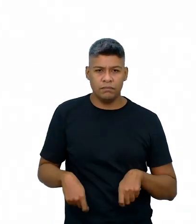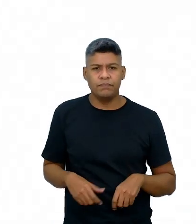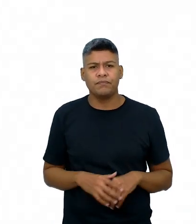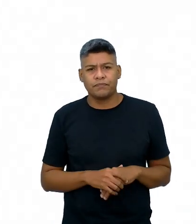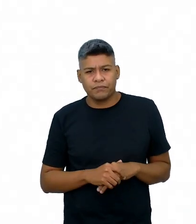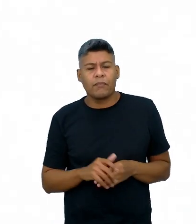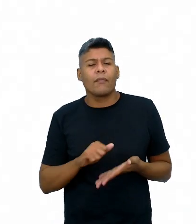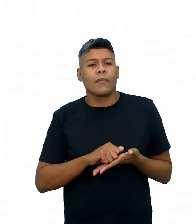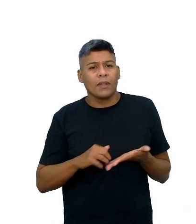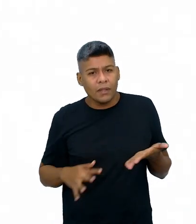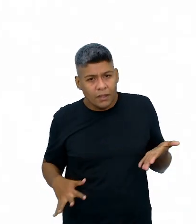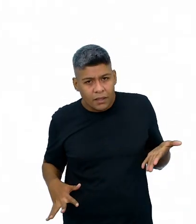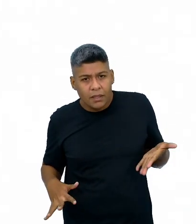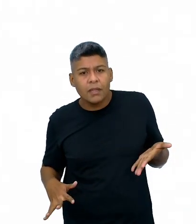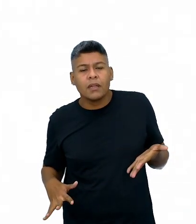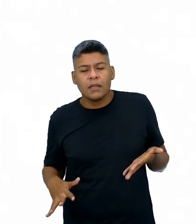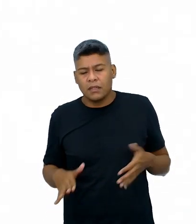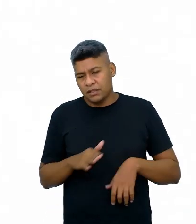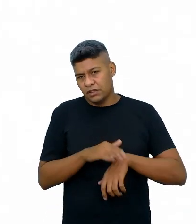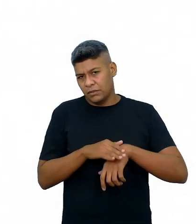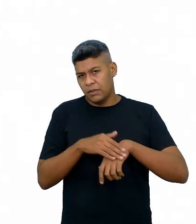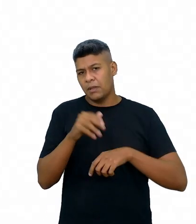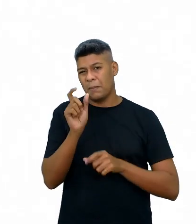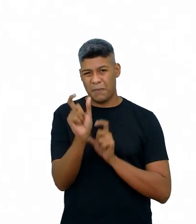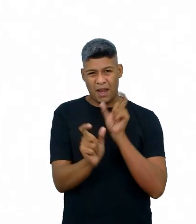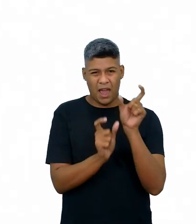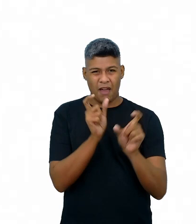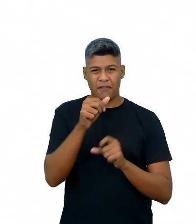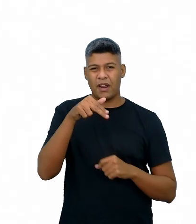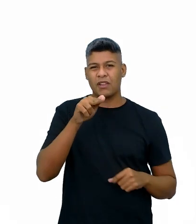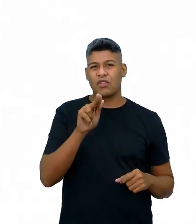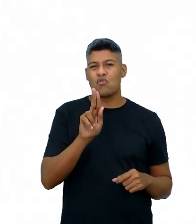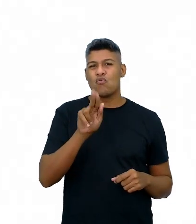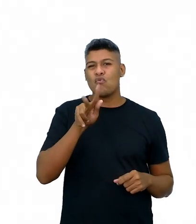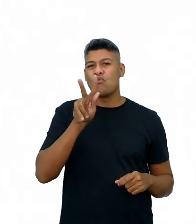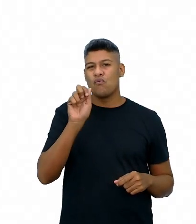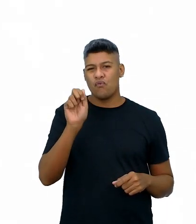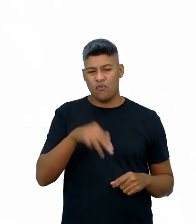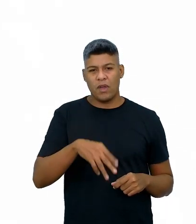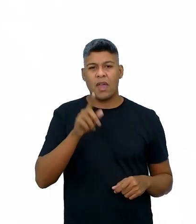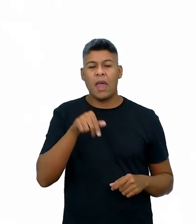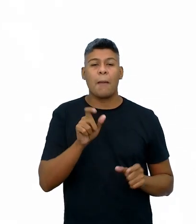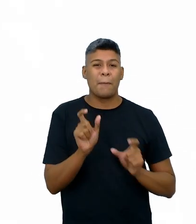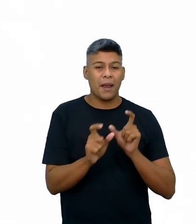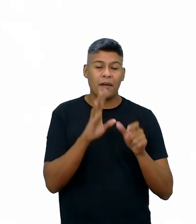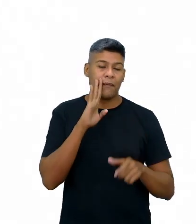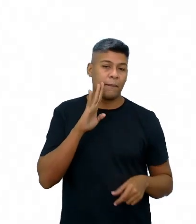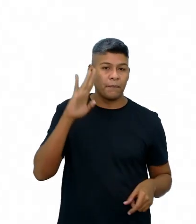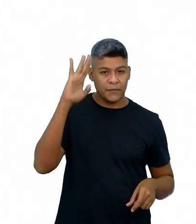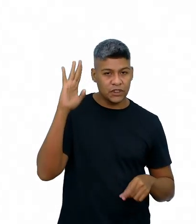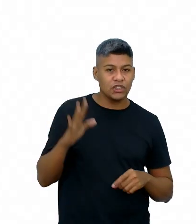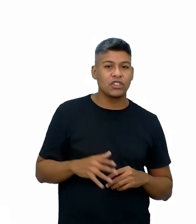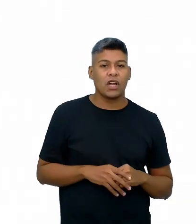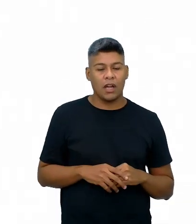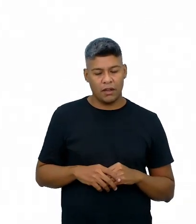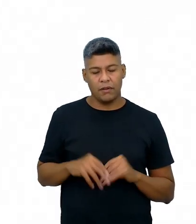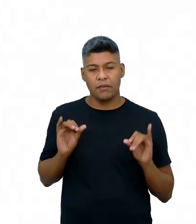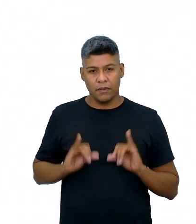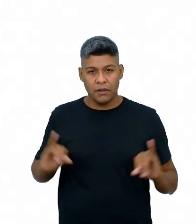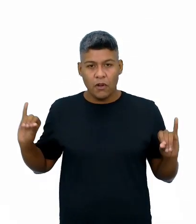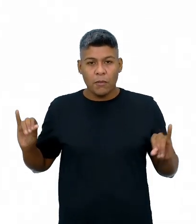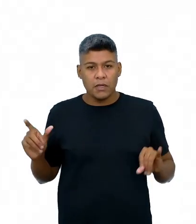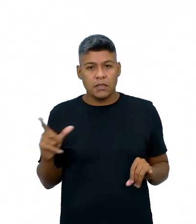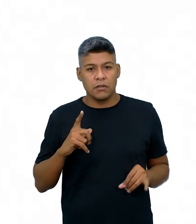Essa atividade de nuvem de palavras, ela propõe que seja feita com palavras-chave, né? Presentes na notícia.